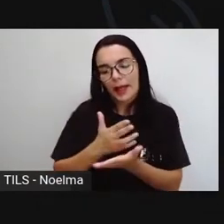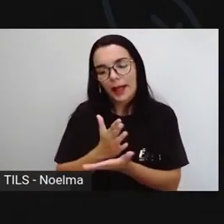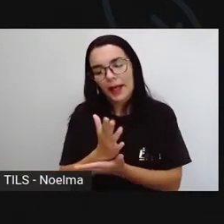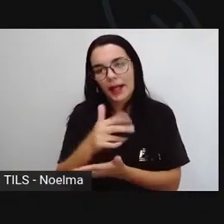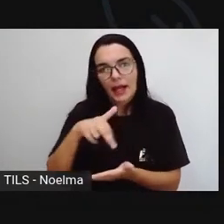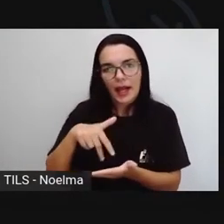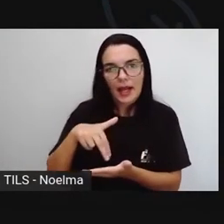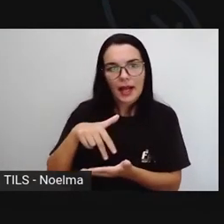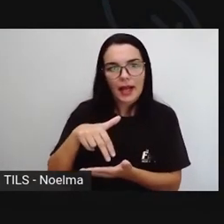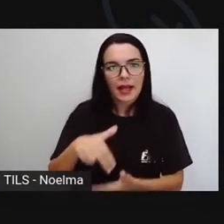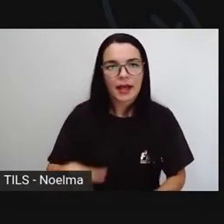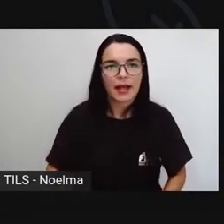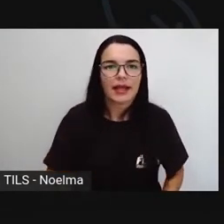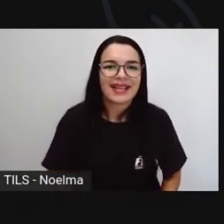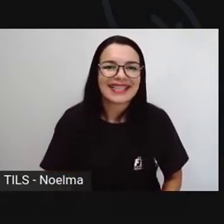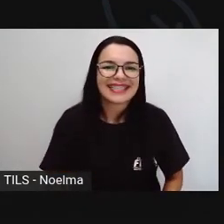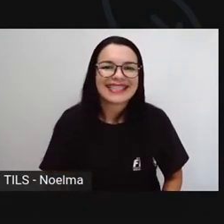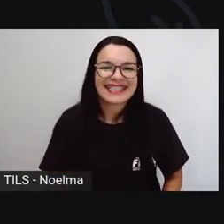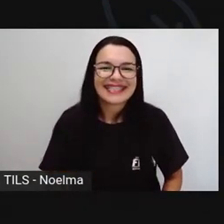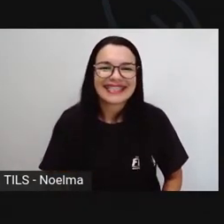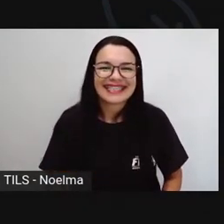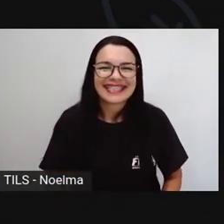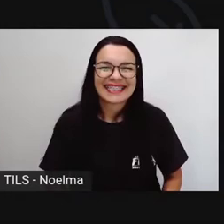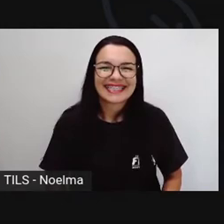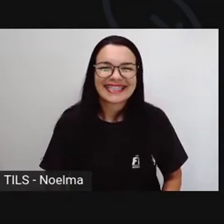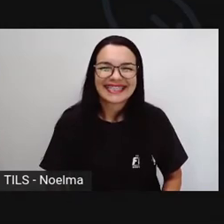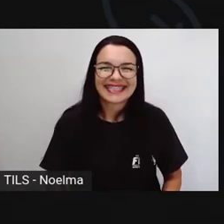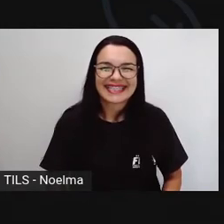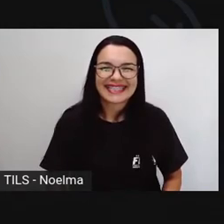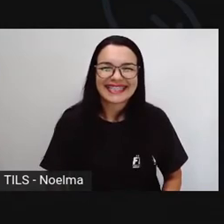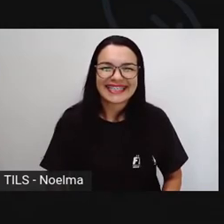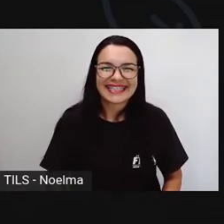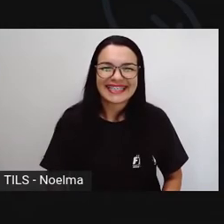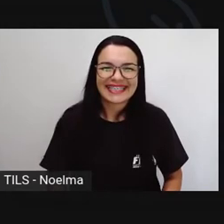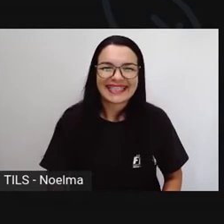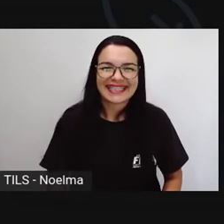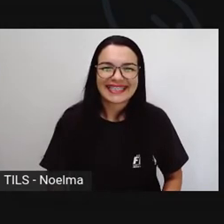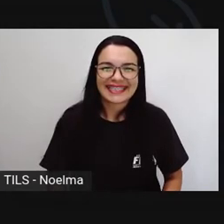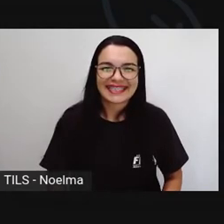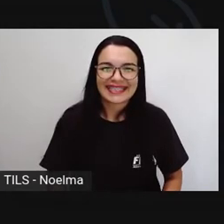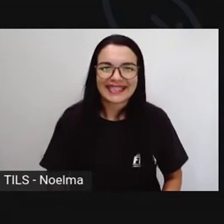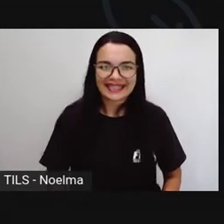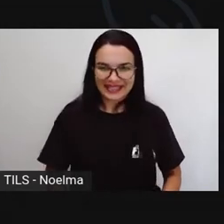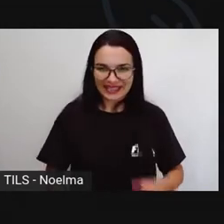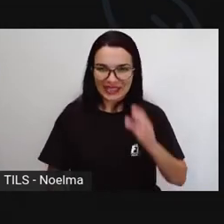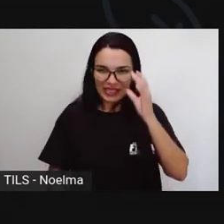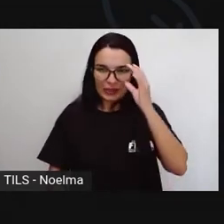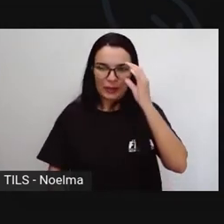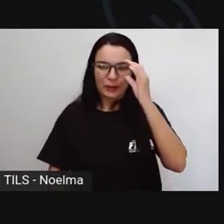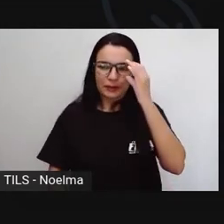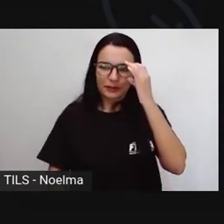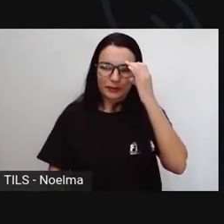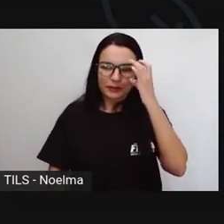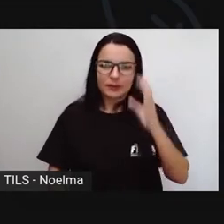Eu vou cortar aqui que eu pulei uma parte. Deixa eu voltar, viu? Para essa página do livro.